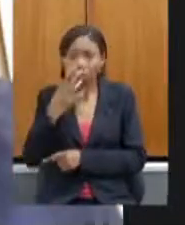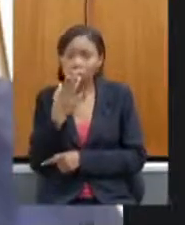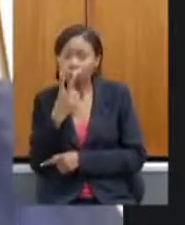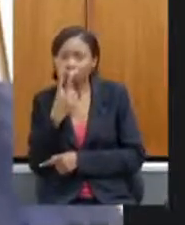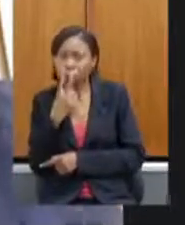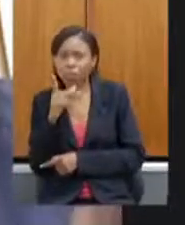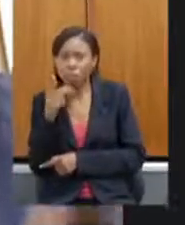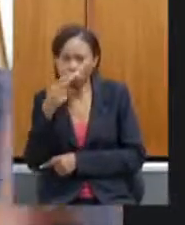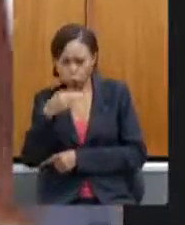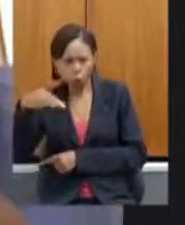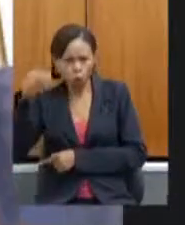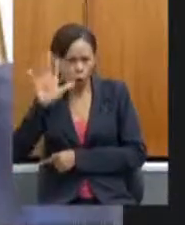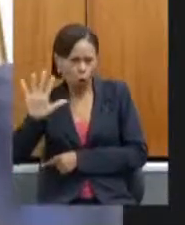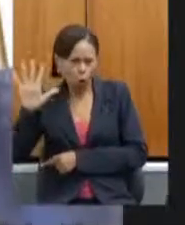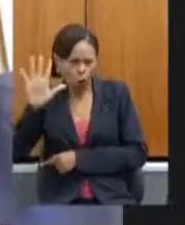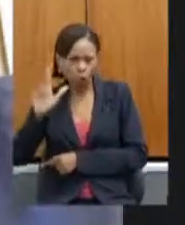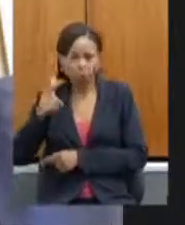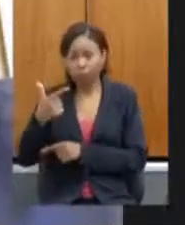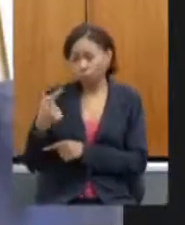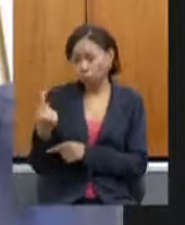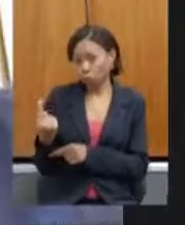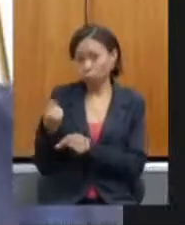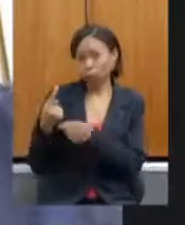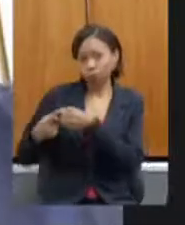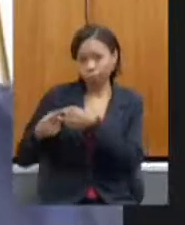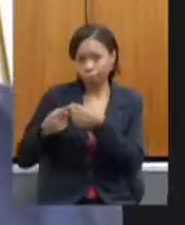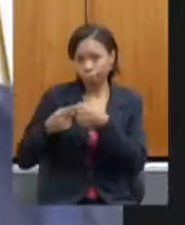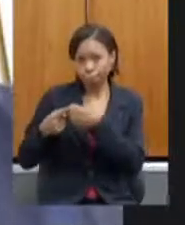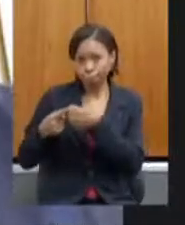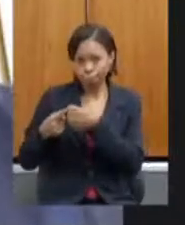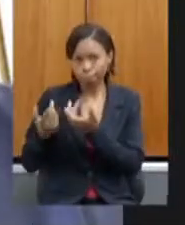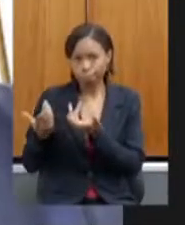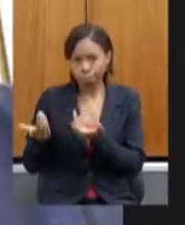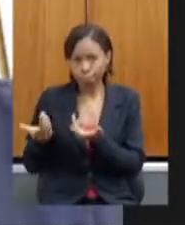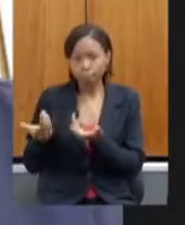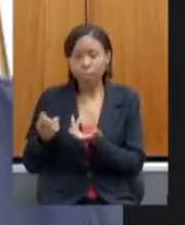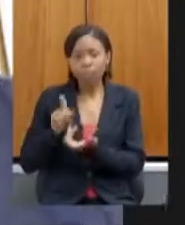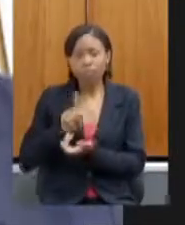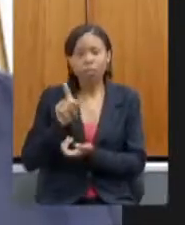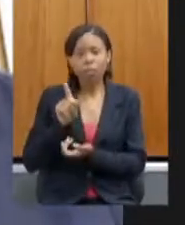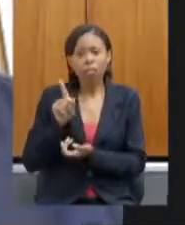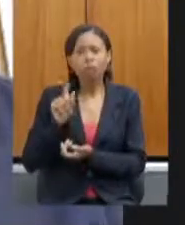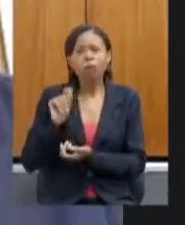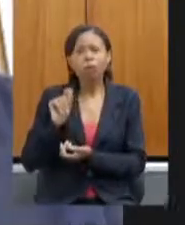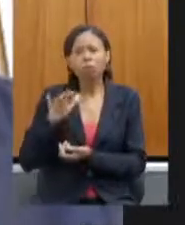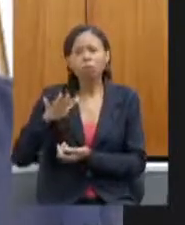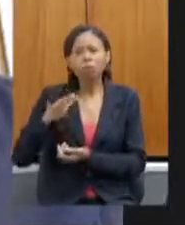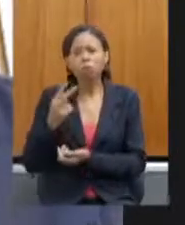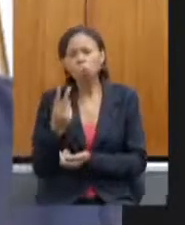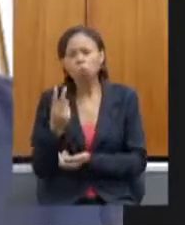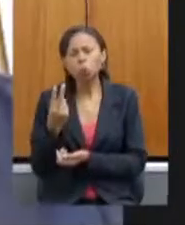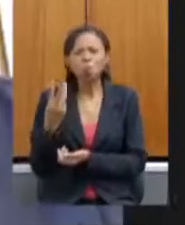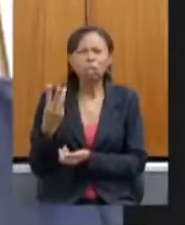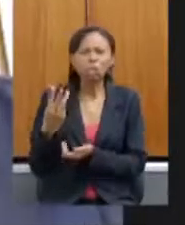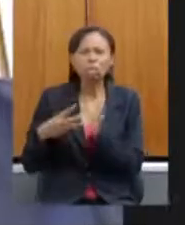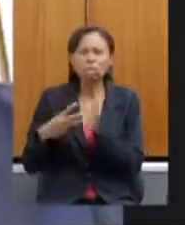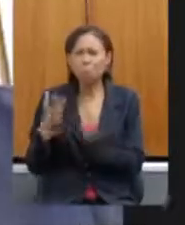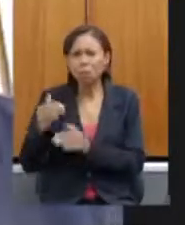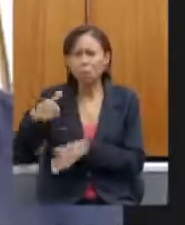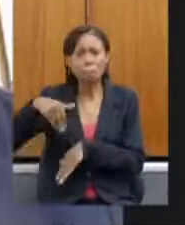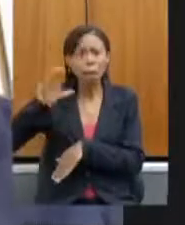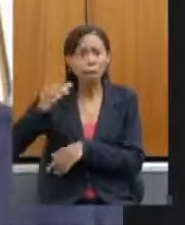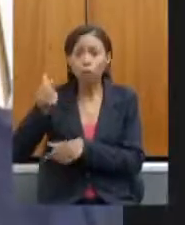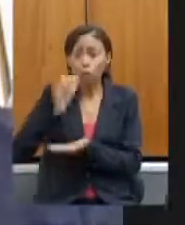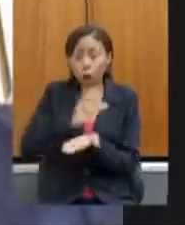que são apenas 21 municípios eles duas ou três vezes mais recursos do FINOR do que